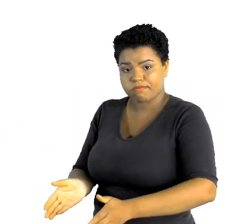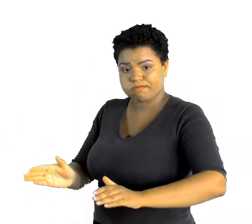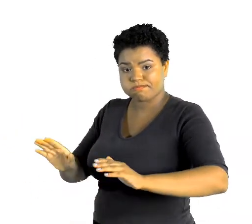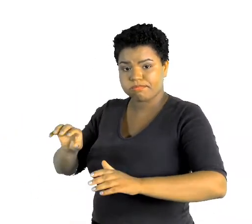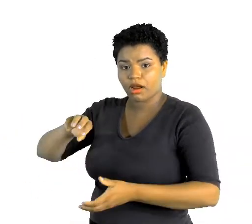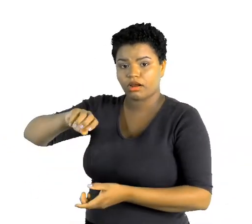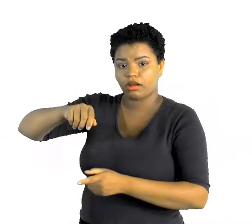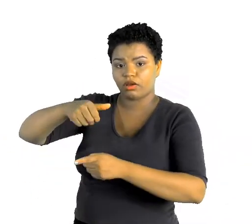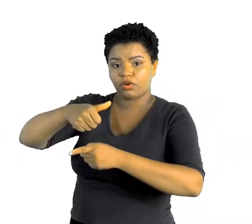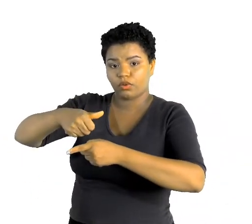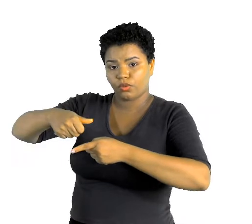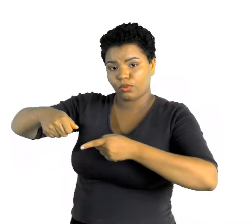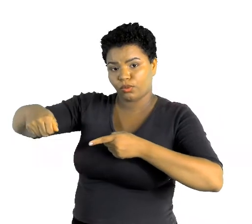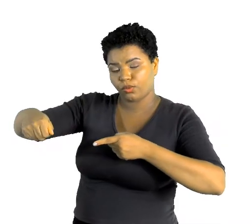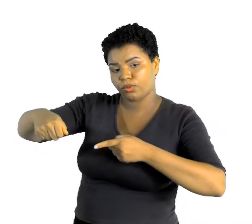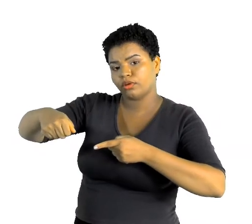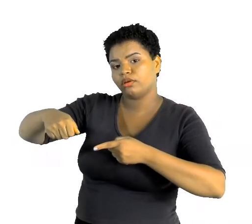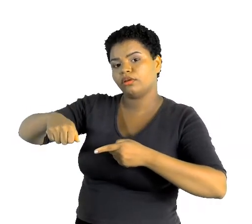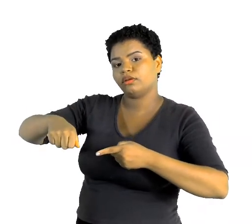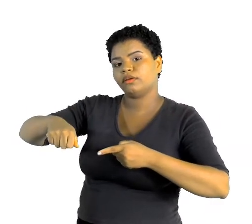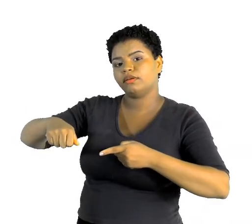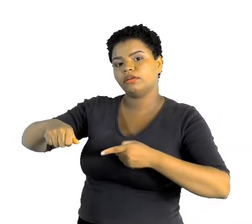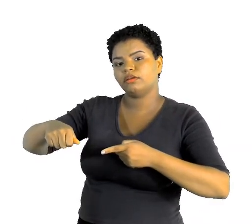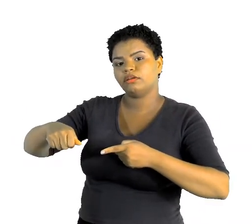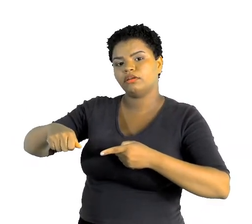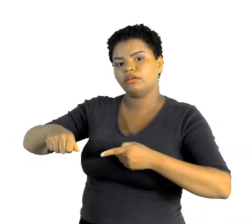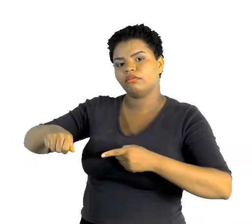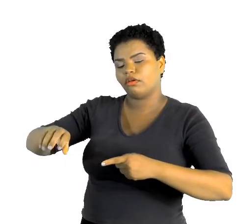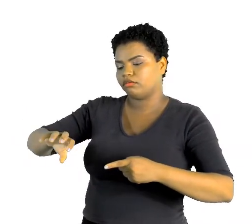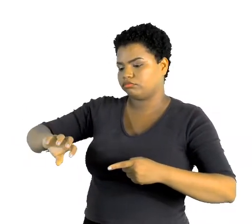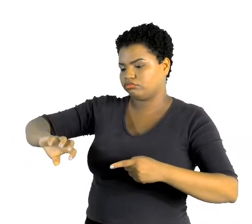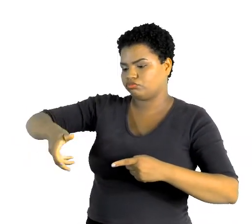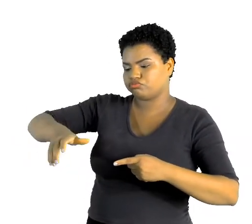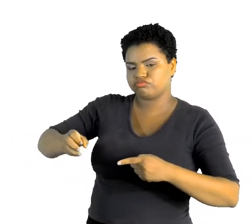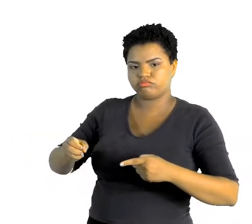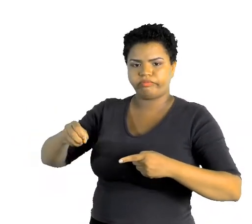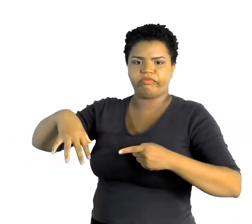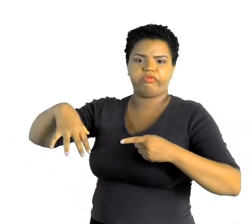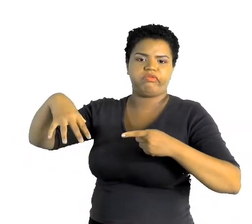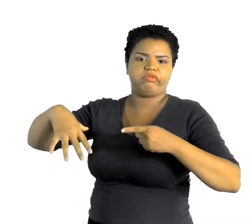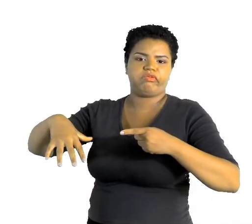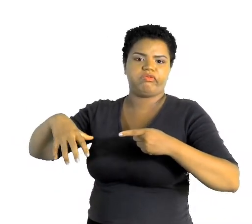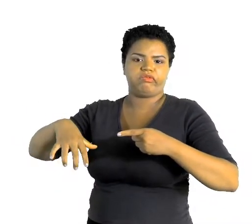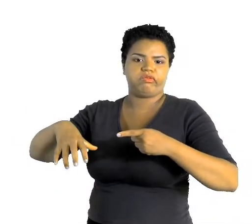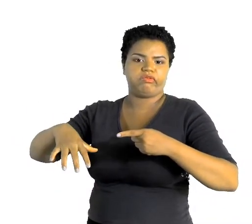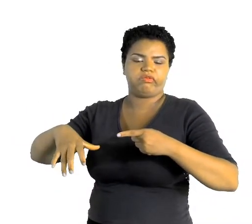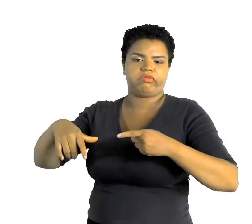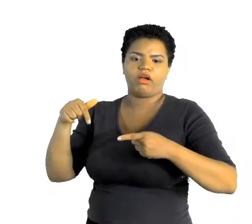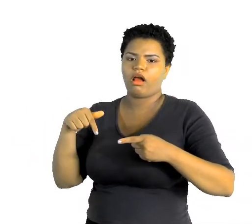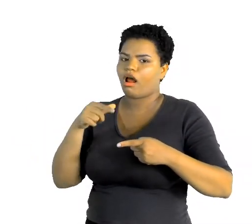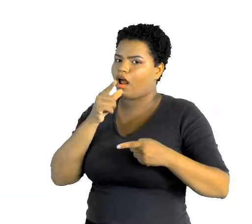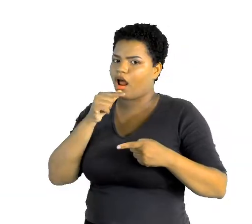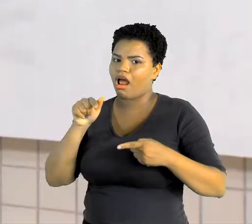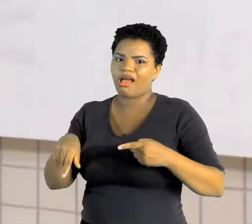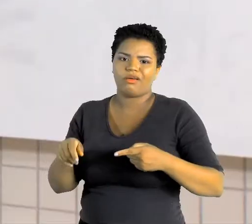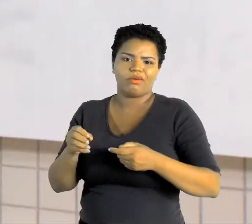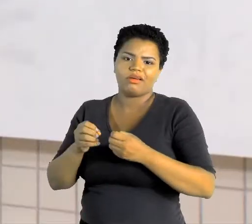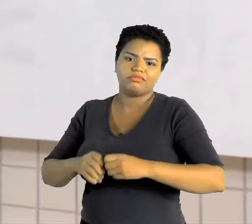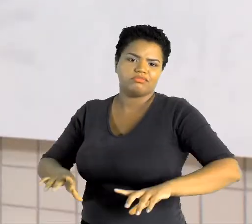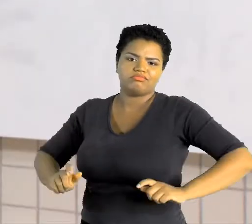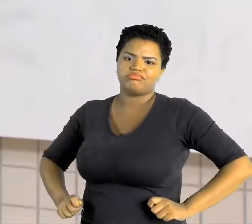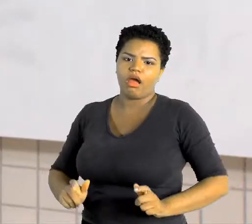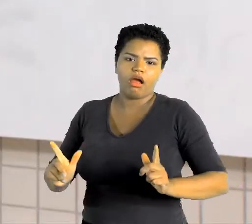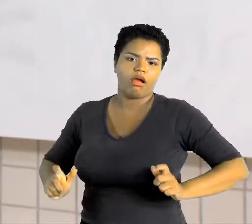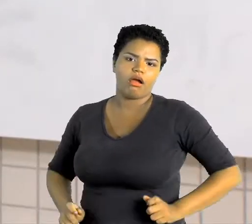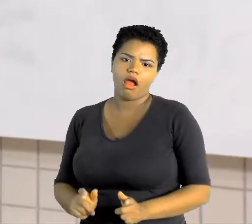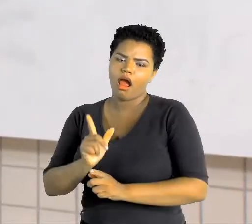a pasta na escova e deixar a torneira o tempo todo ligada lá é um desperdício de água. Vai muita água que você não está